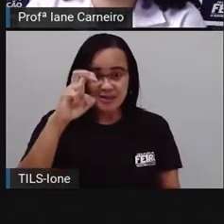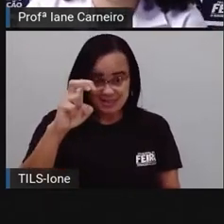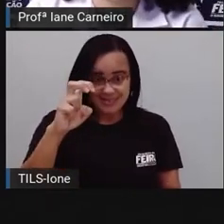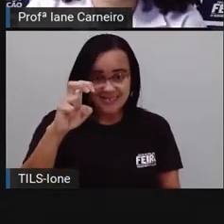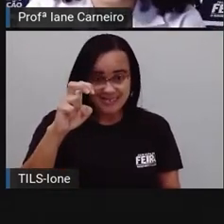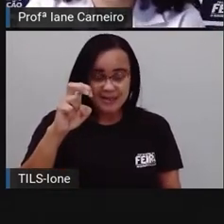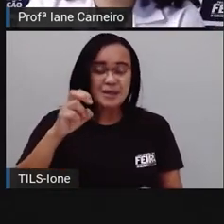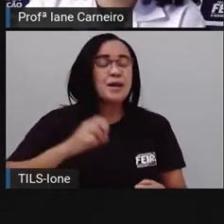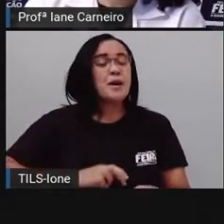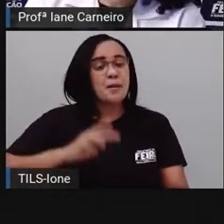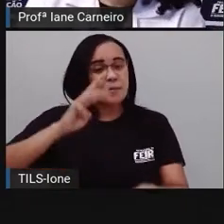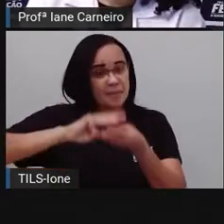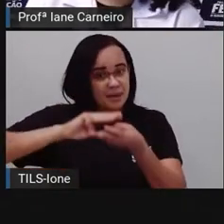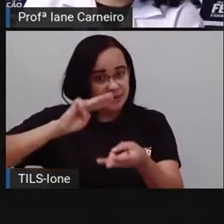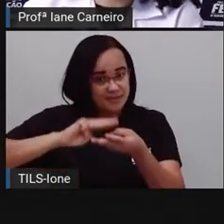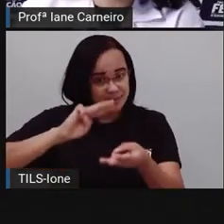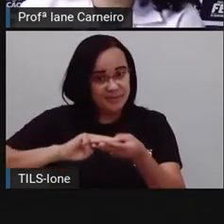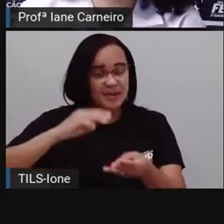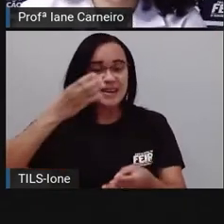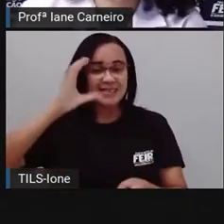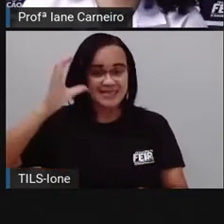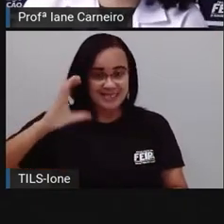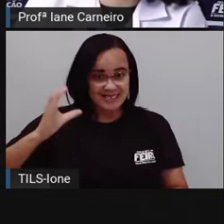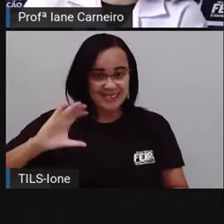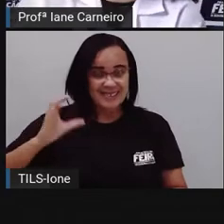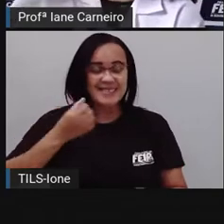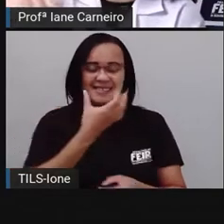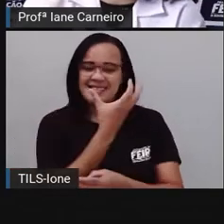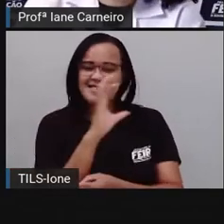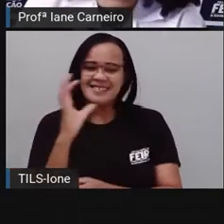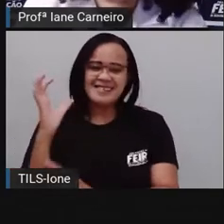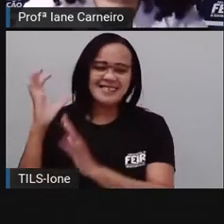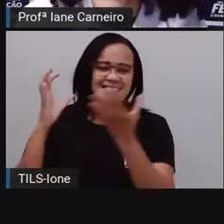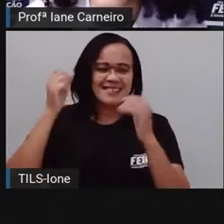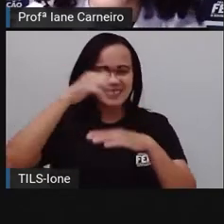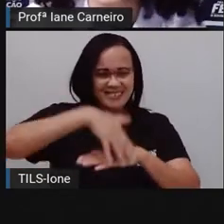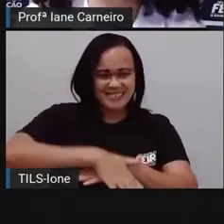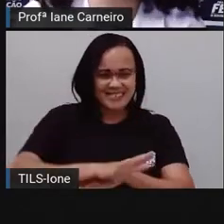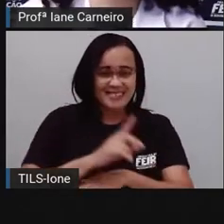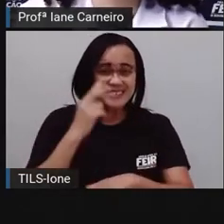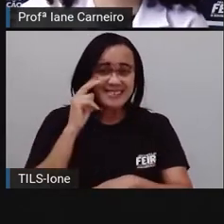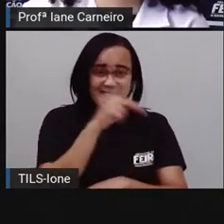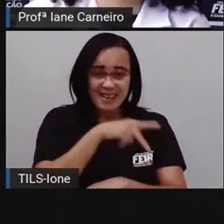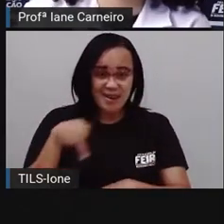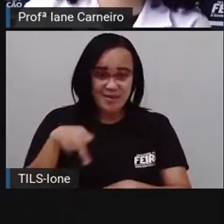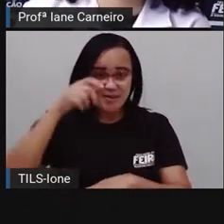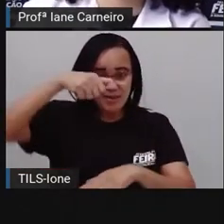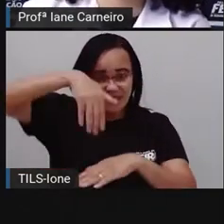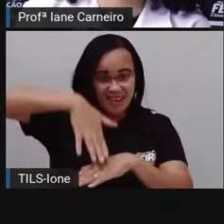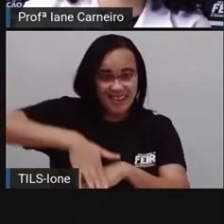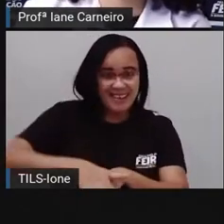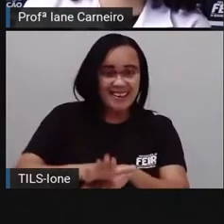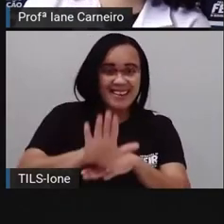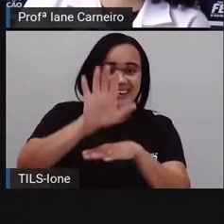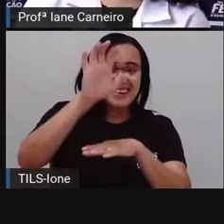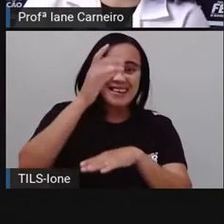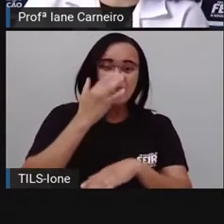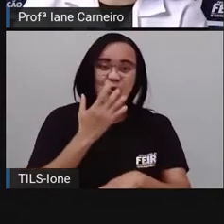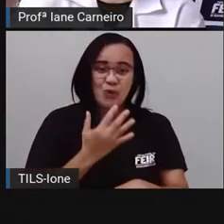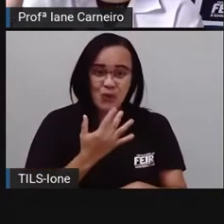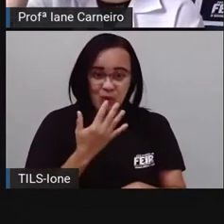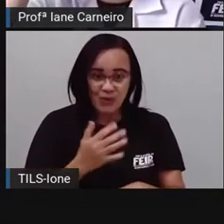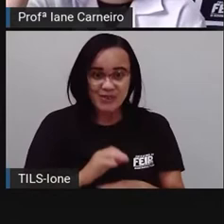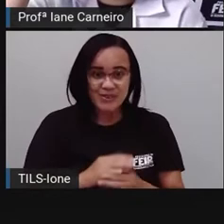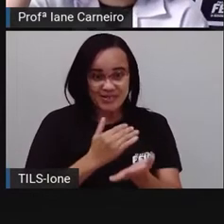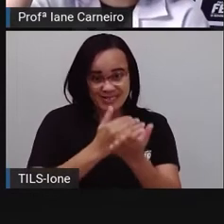natureza, tá bom? Então, olha só a Pró aqui descendo no arco-íris, né? Vamos lá, então. Então, para a gente